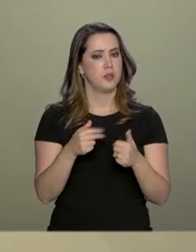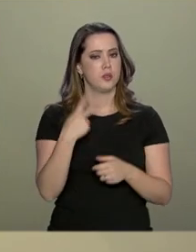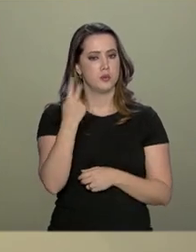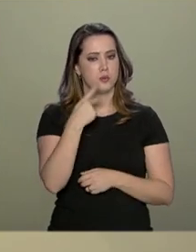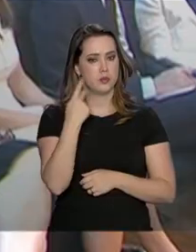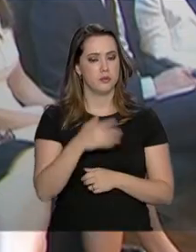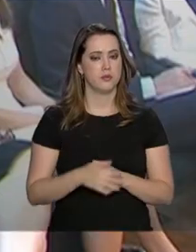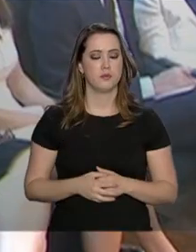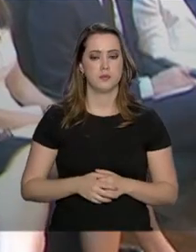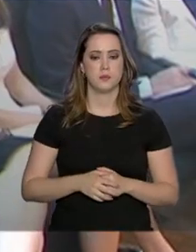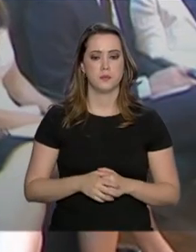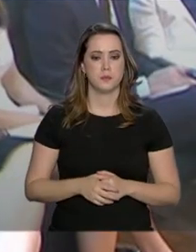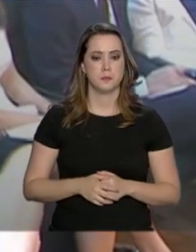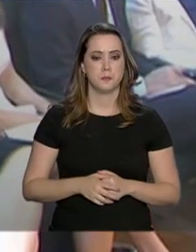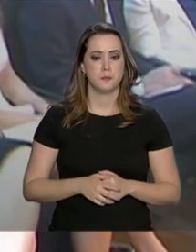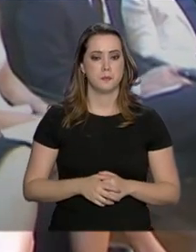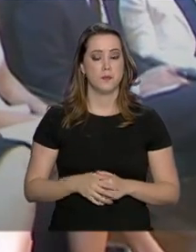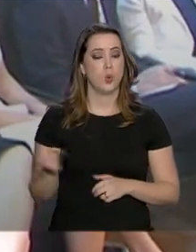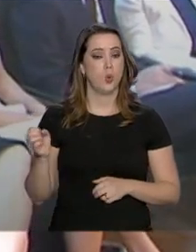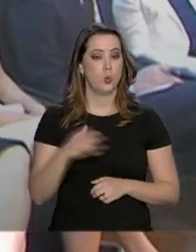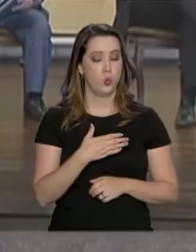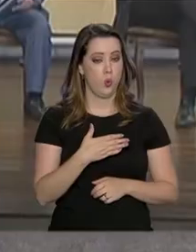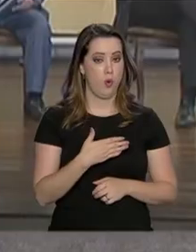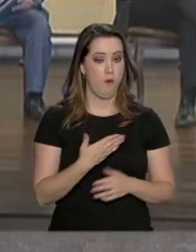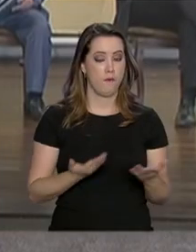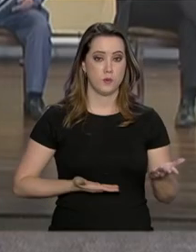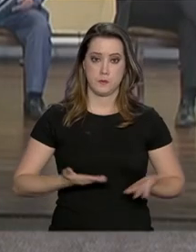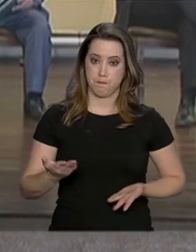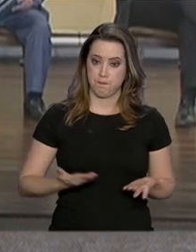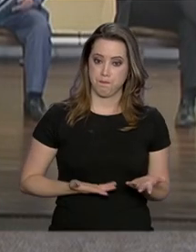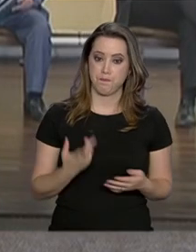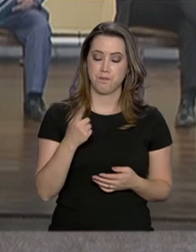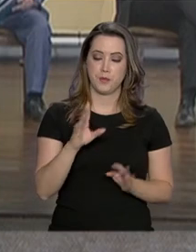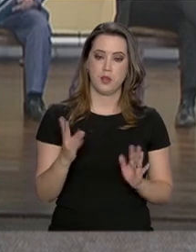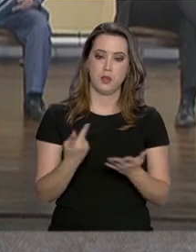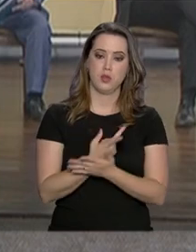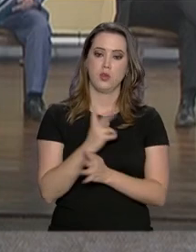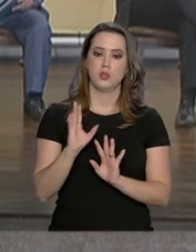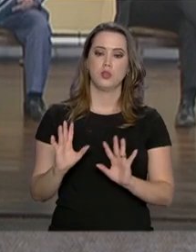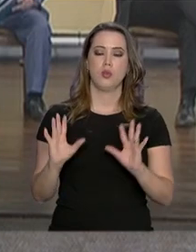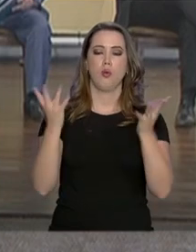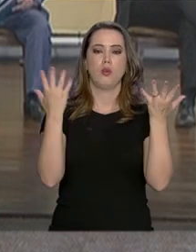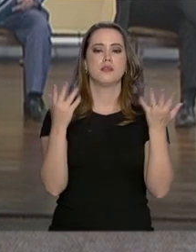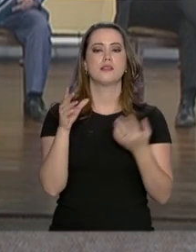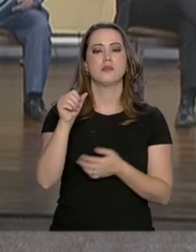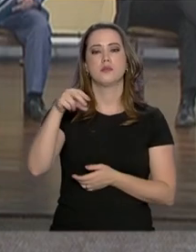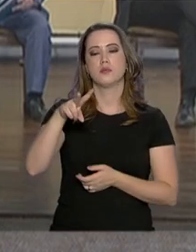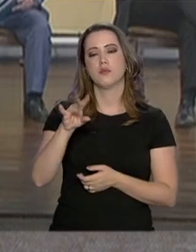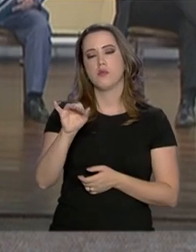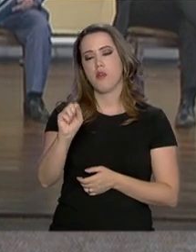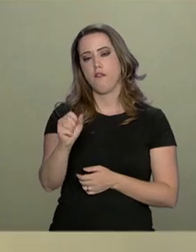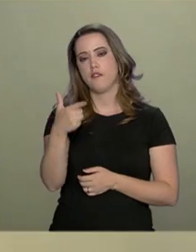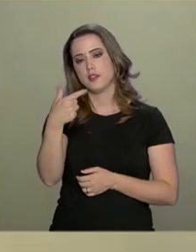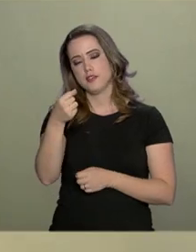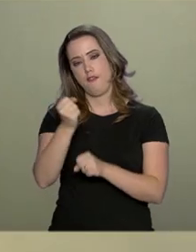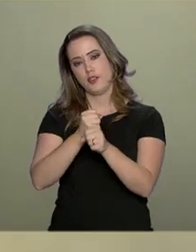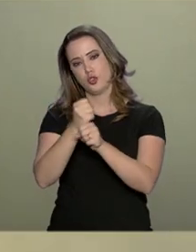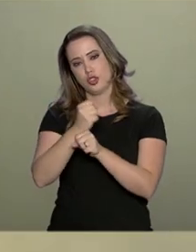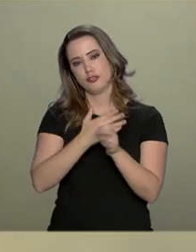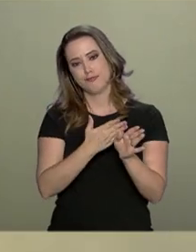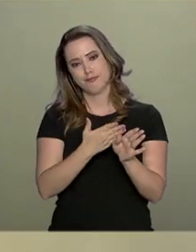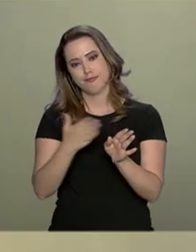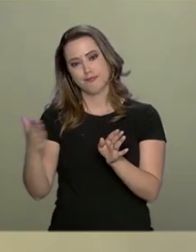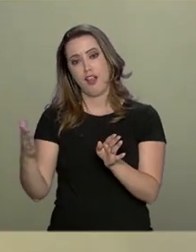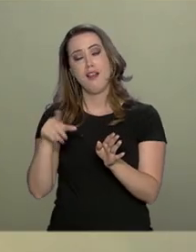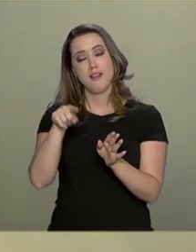políticas públicas. O lançamento do novo serviço digital foi feito durante o evento, em comemoração aos 20 anos da Anvisa.